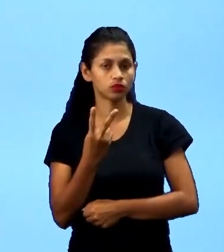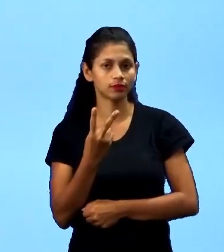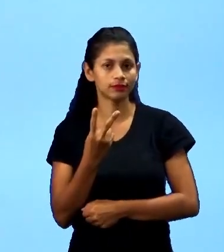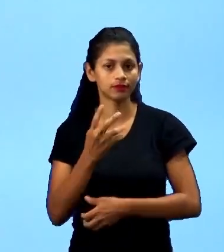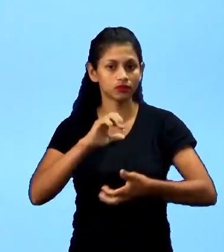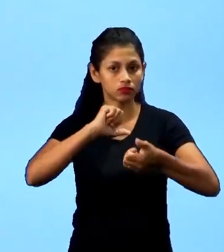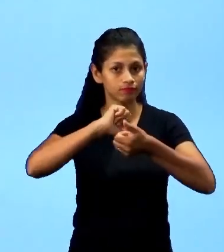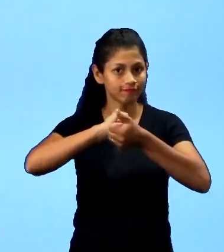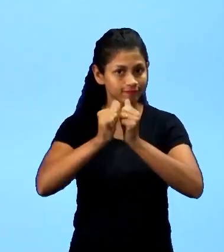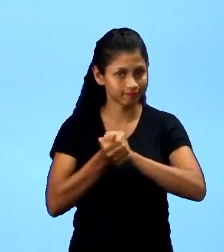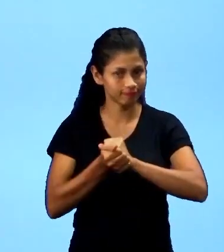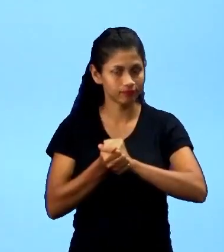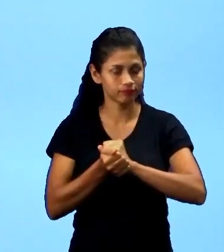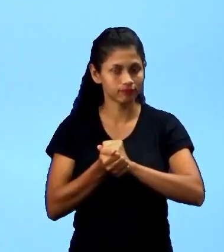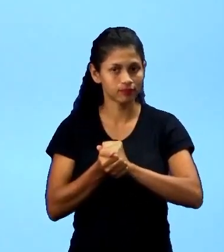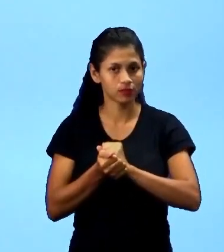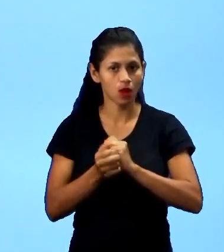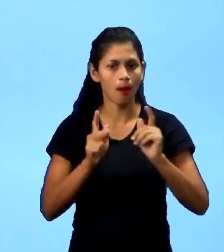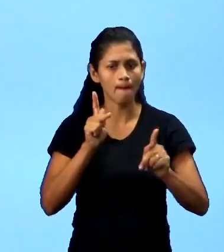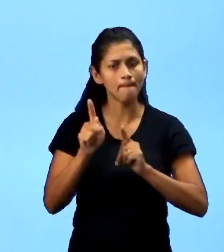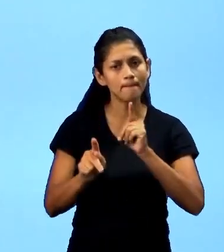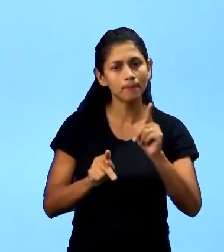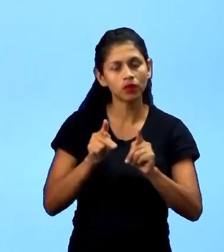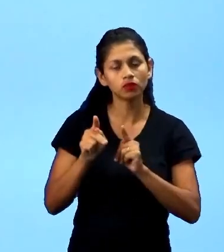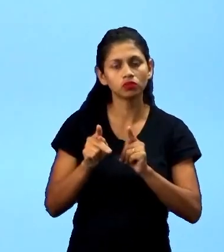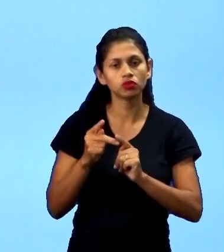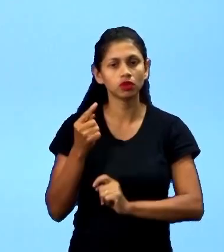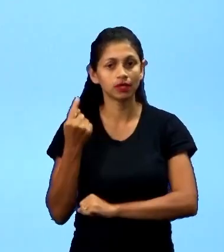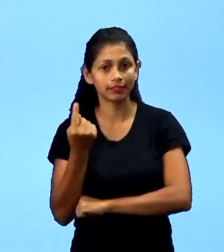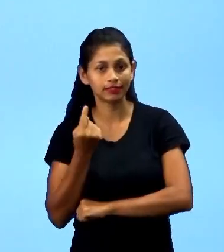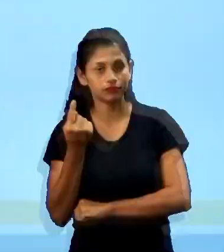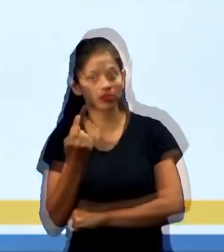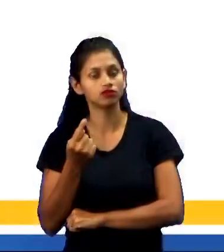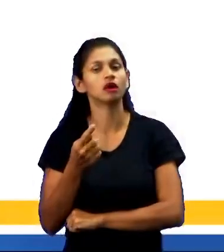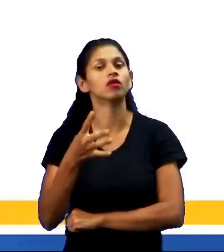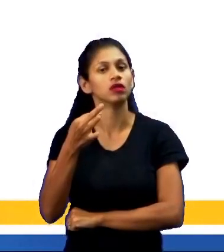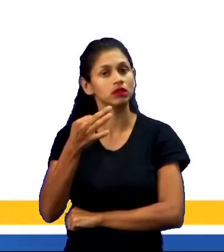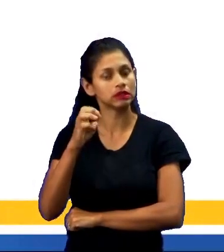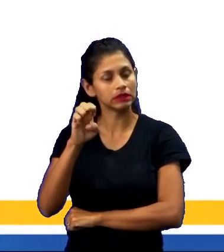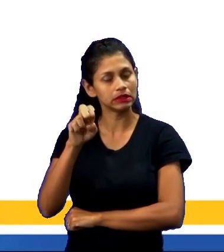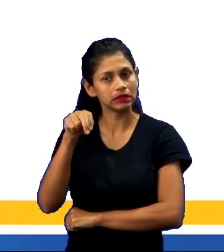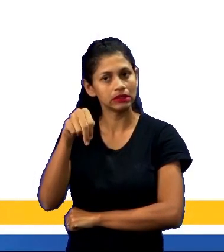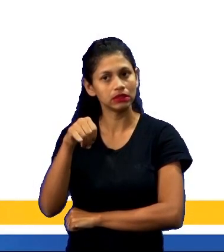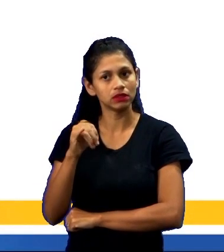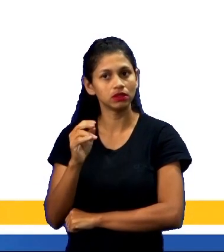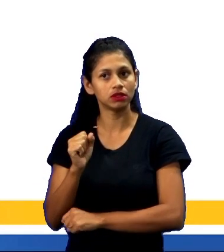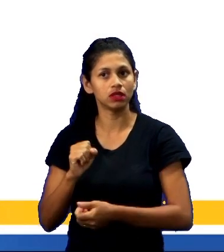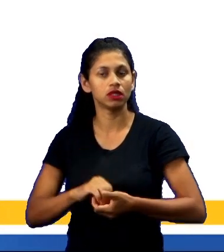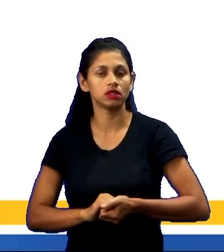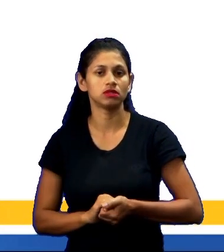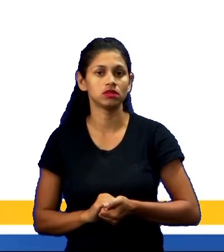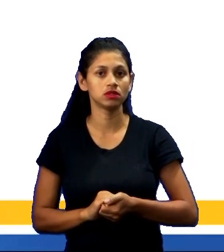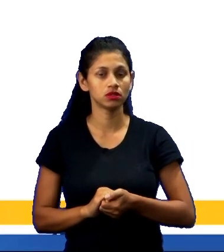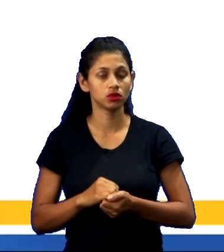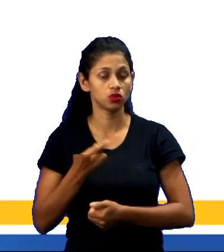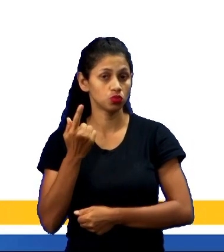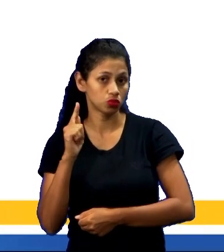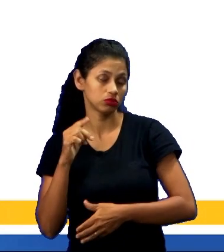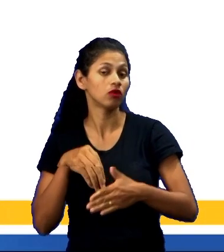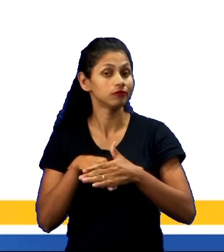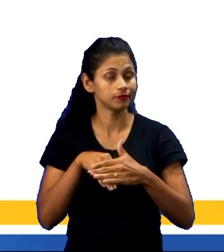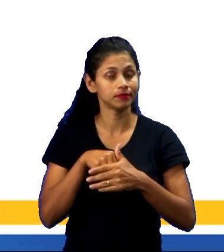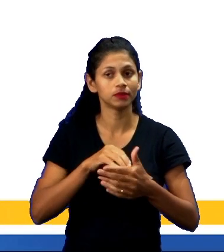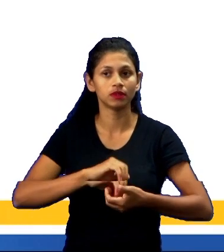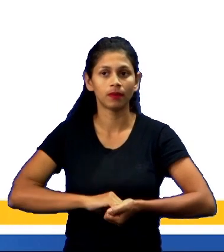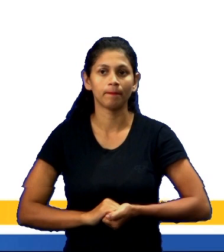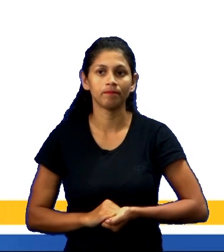coletiva, futebol, e a mais popular individual, que é o tênis. Tranquilo? Então, aqui a gente já vai dar um segmentinho para a